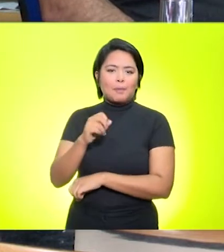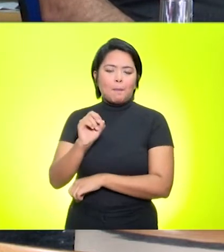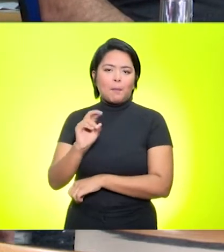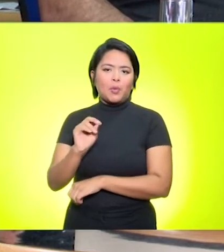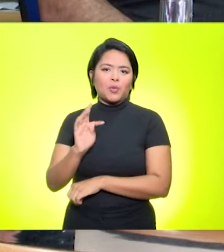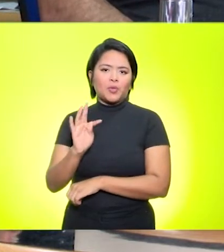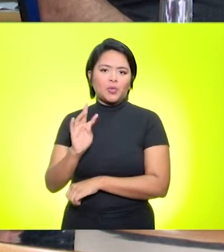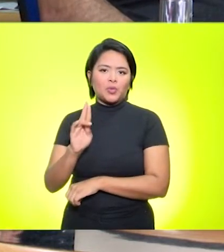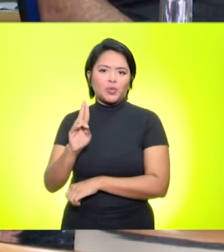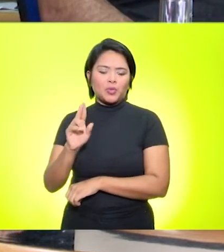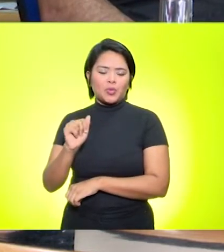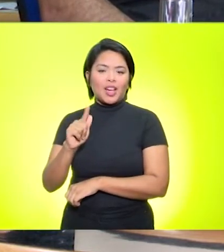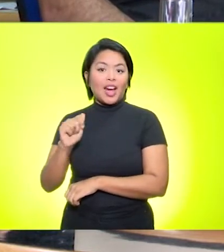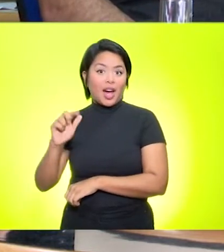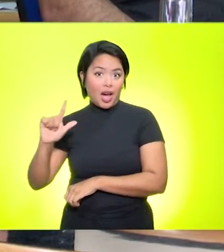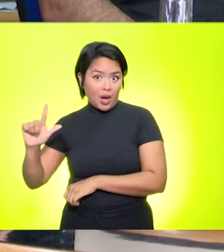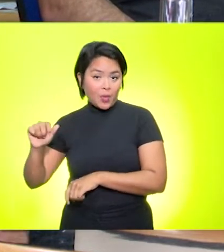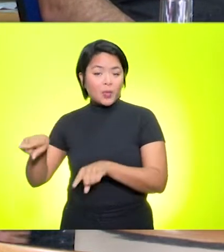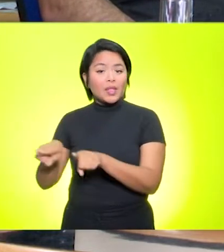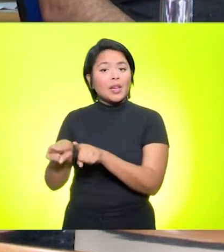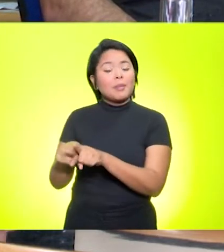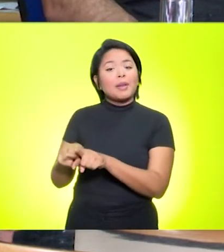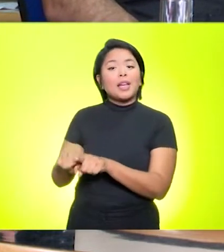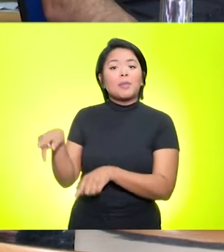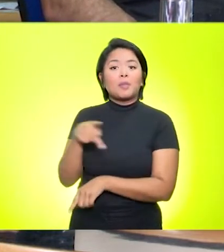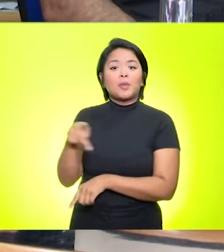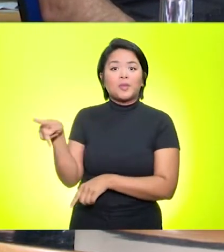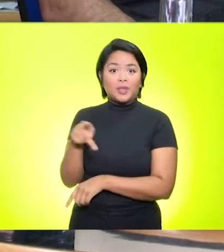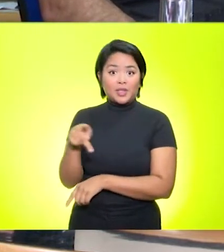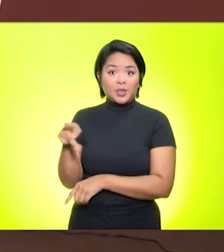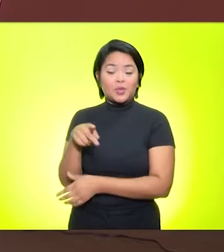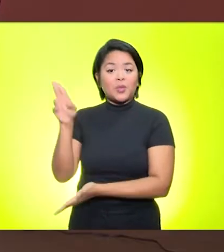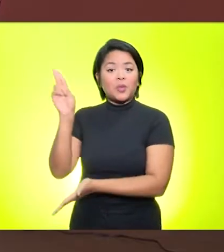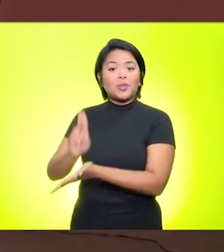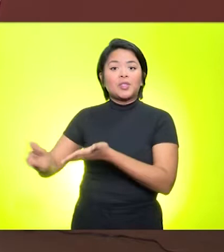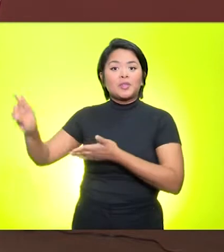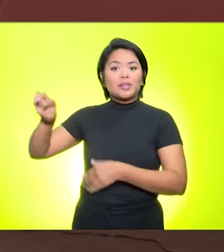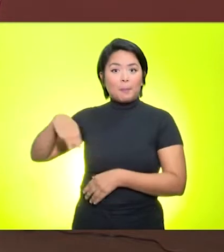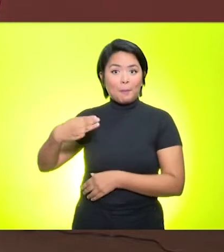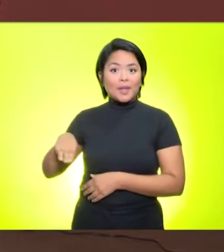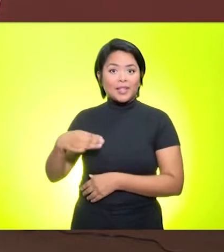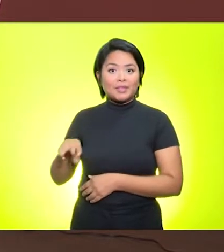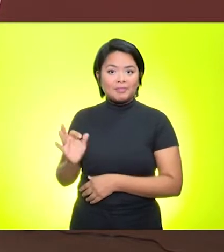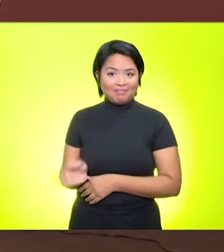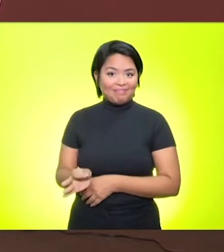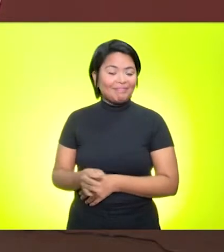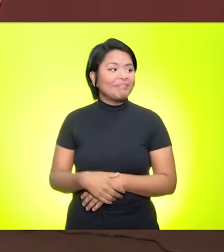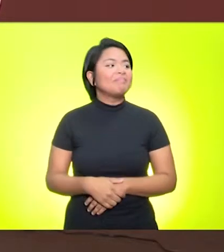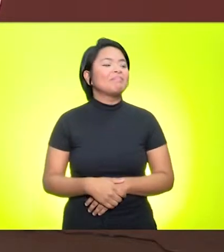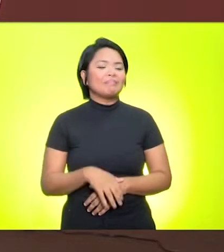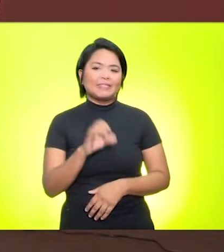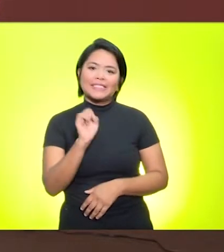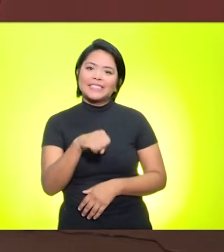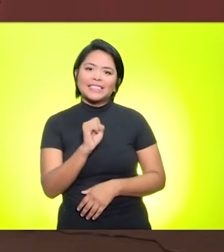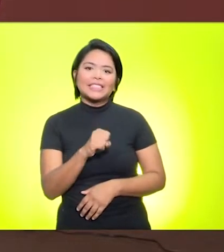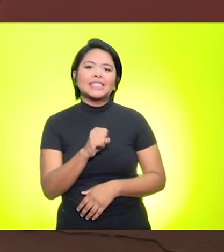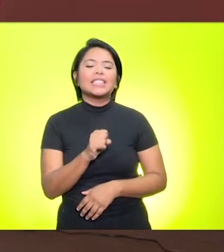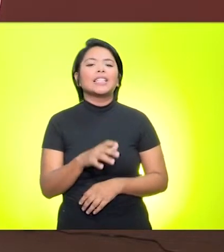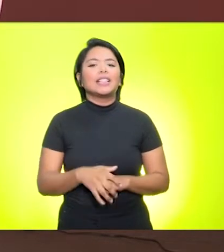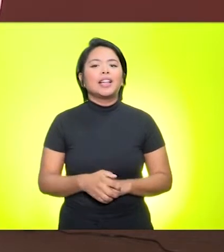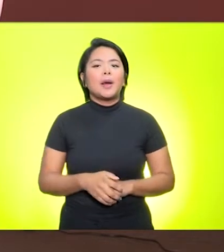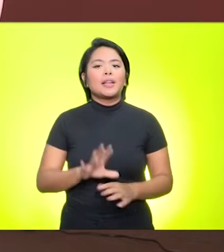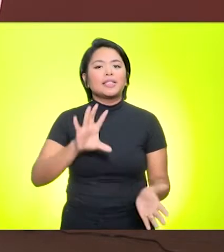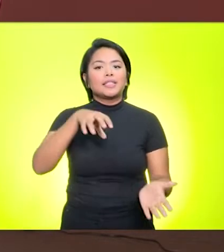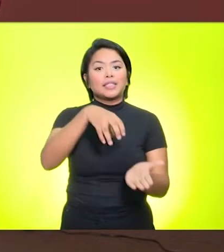além de outras especializações. E é professor da Universidade Federal do Maranhão. Exatamente. Atuando lá no Departamento de